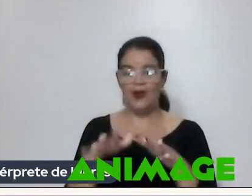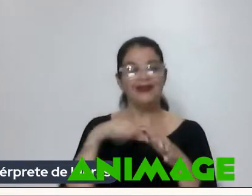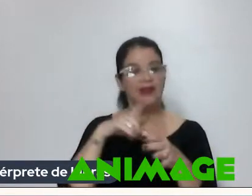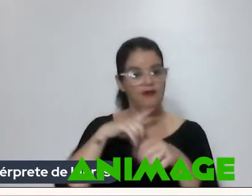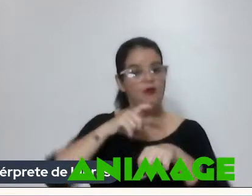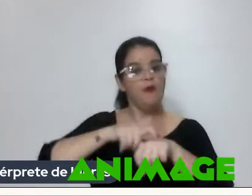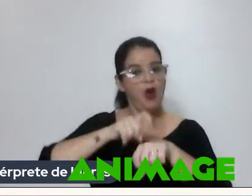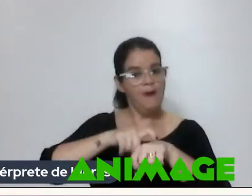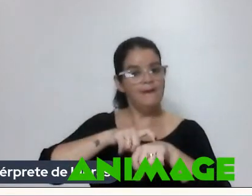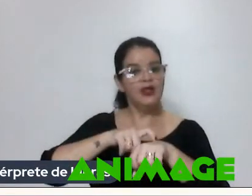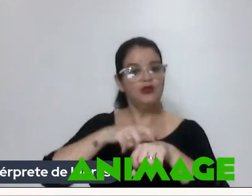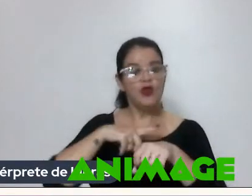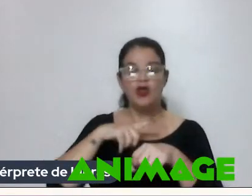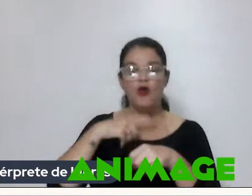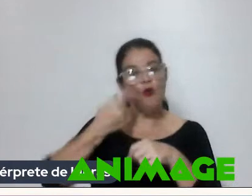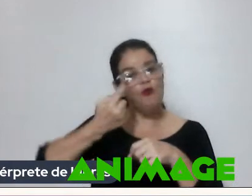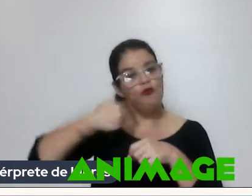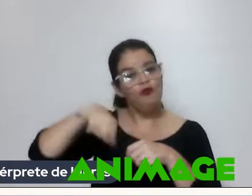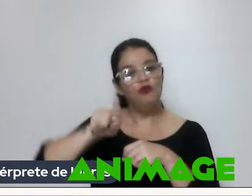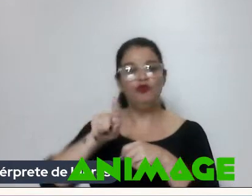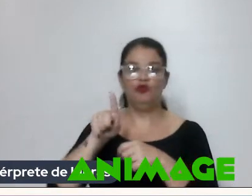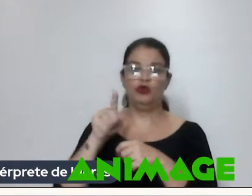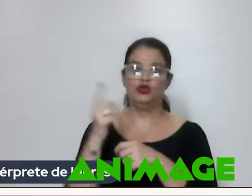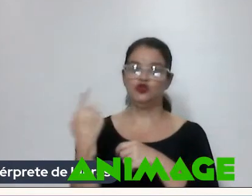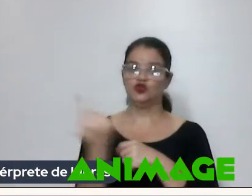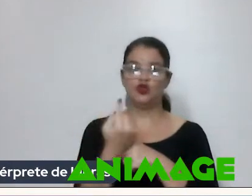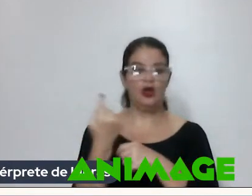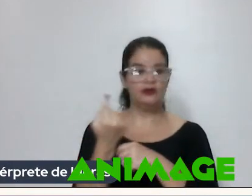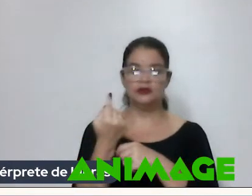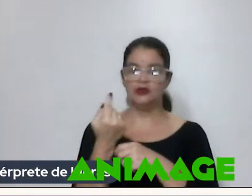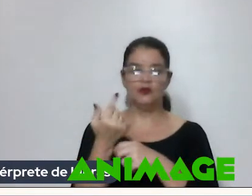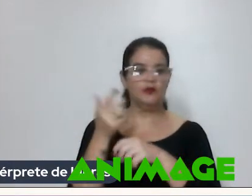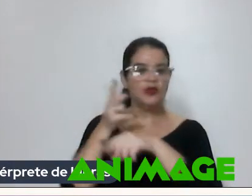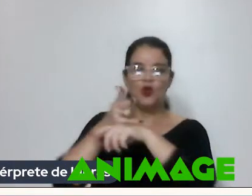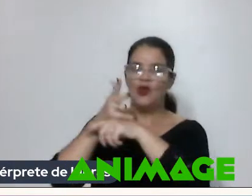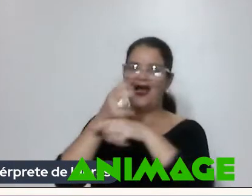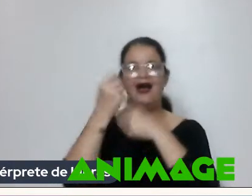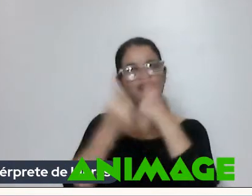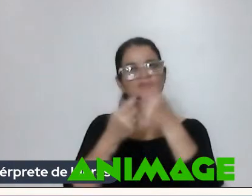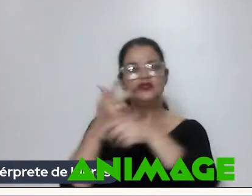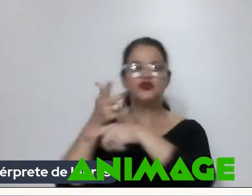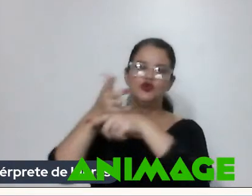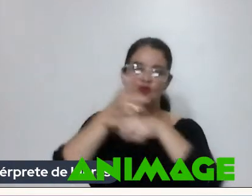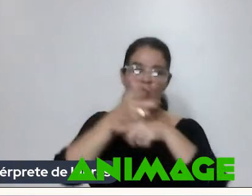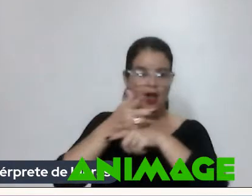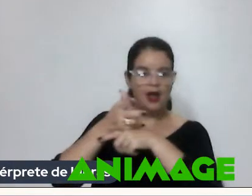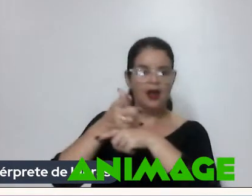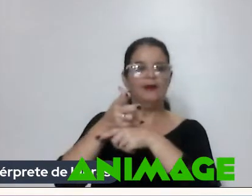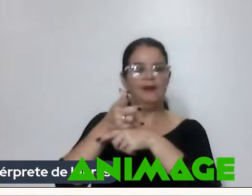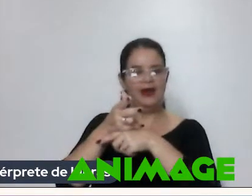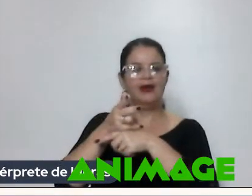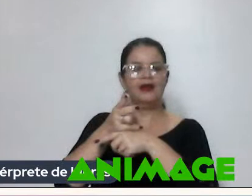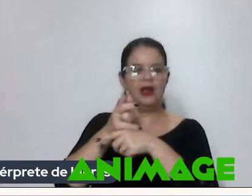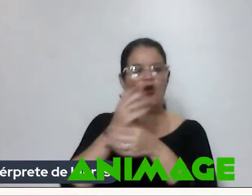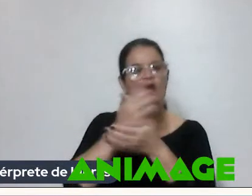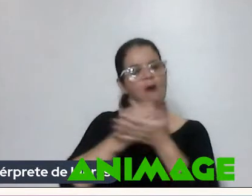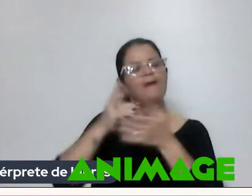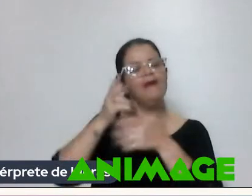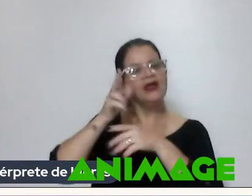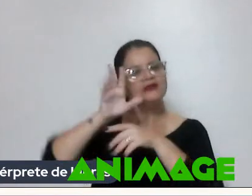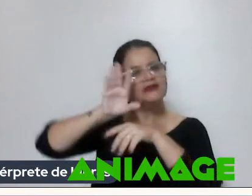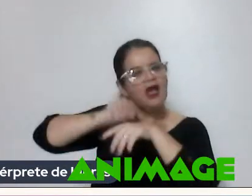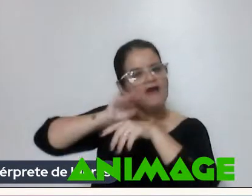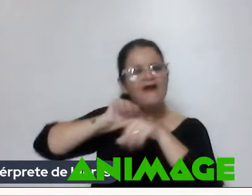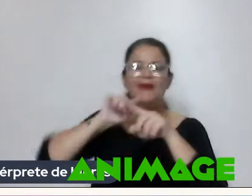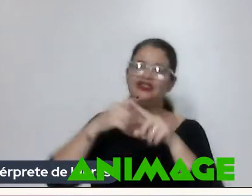momentos Em que eu fui Sozinho Né Eu nem gravei Às vezes eu levava Uma câmera E dava um rec Ali Mas teve momentos Que eu fui só Com um